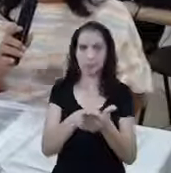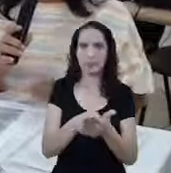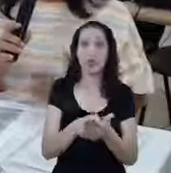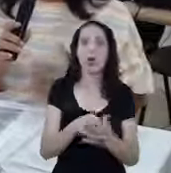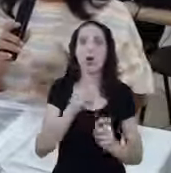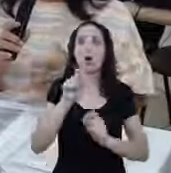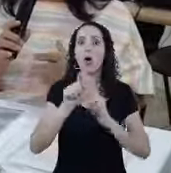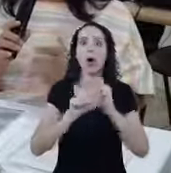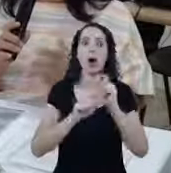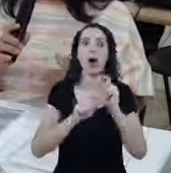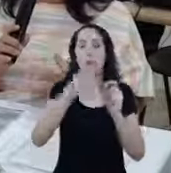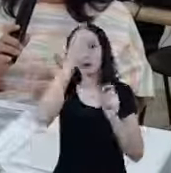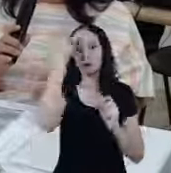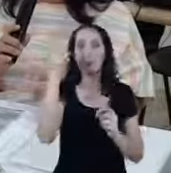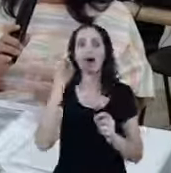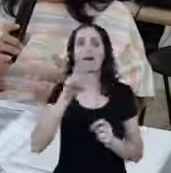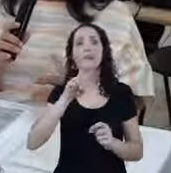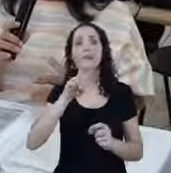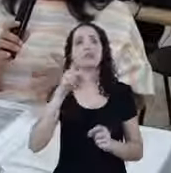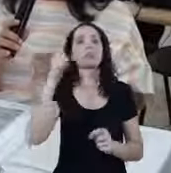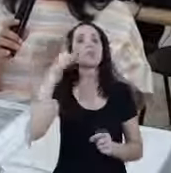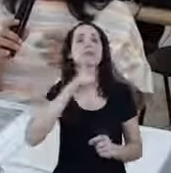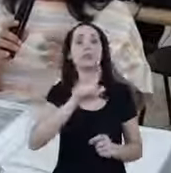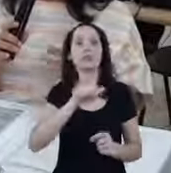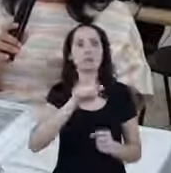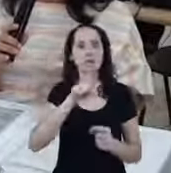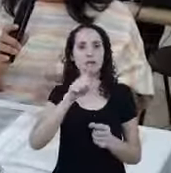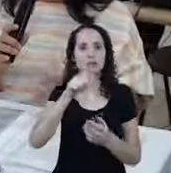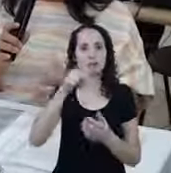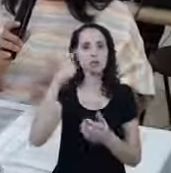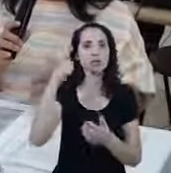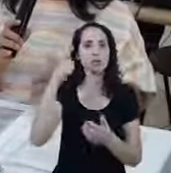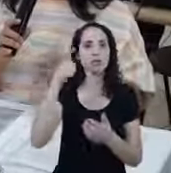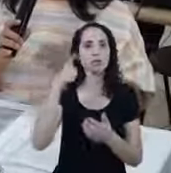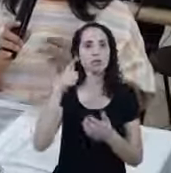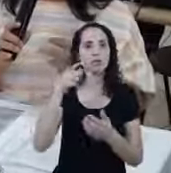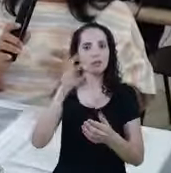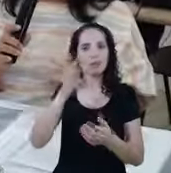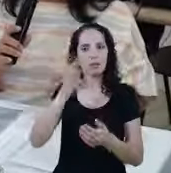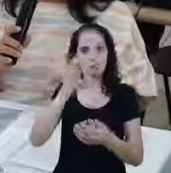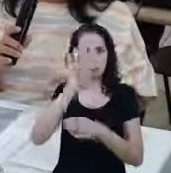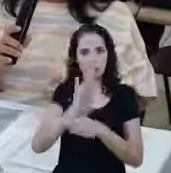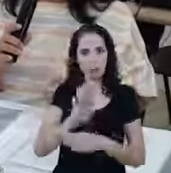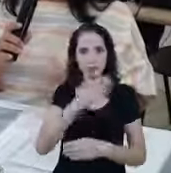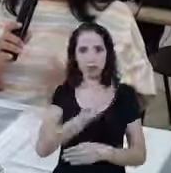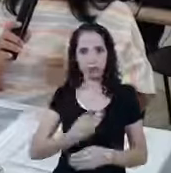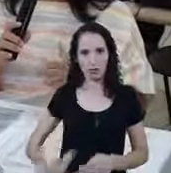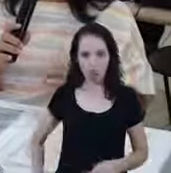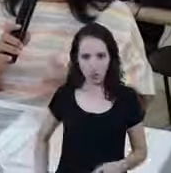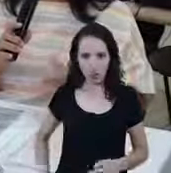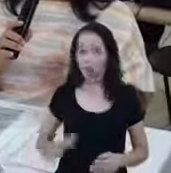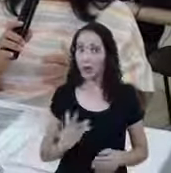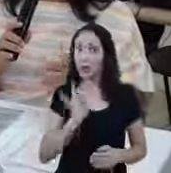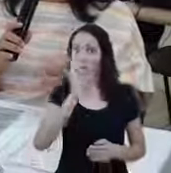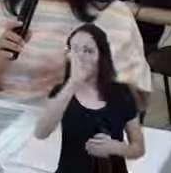após Essa situação O governo poderá lançar Novos parcelamentos E sim Requerer